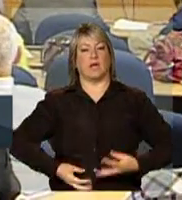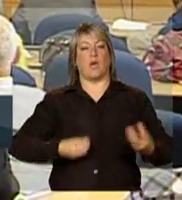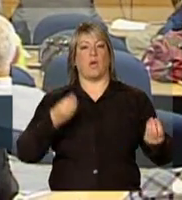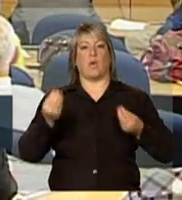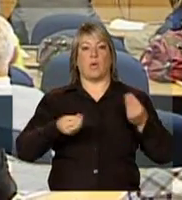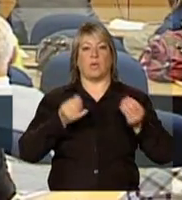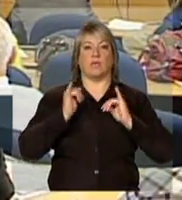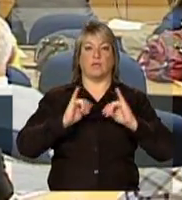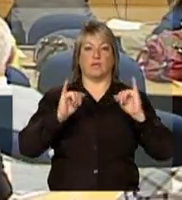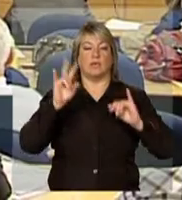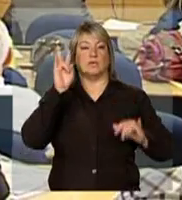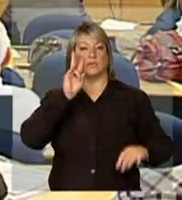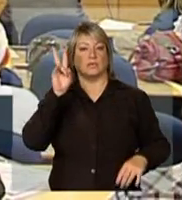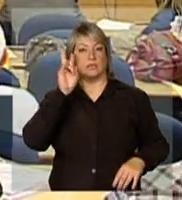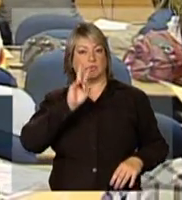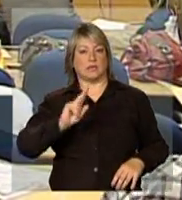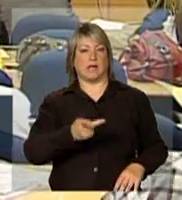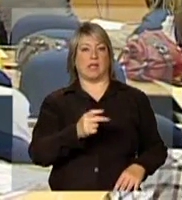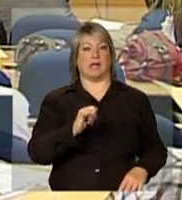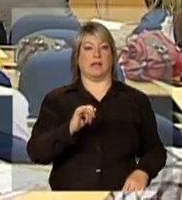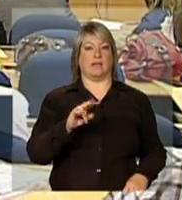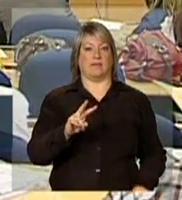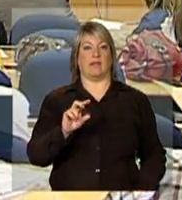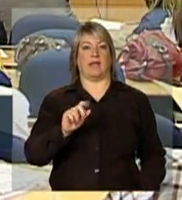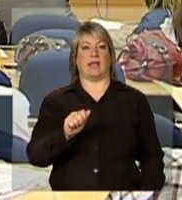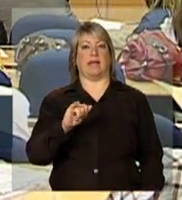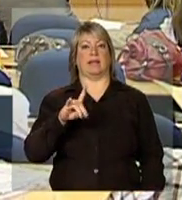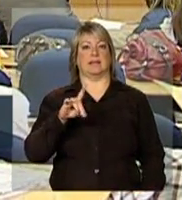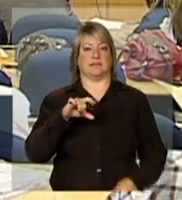epidemiológicos do HIV AIDS no Brasil.